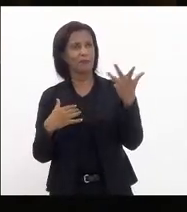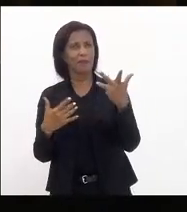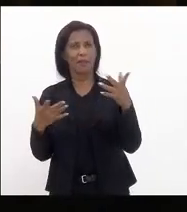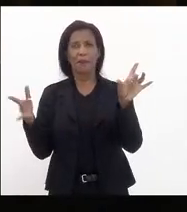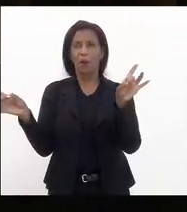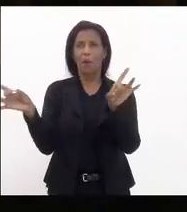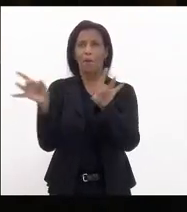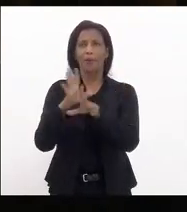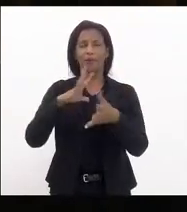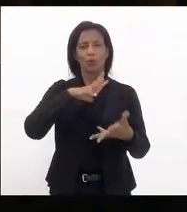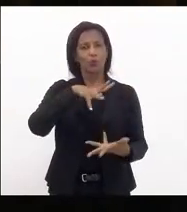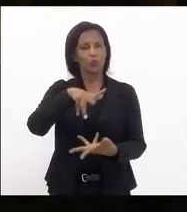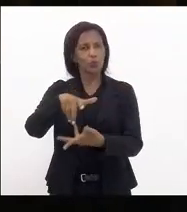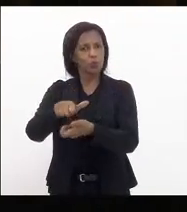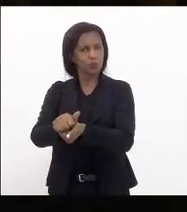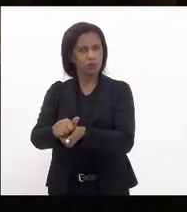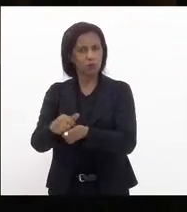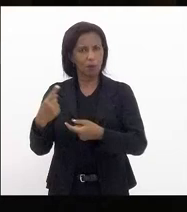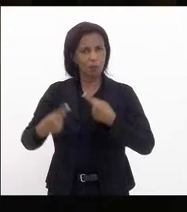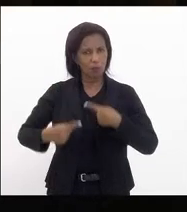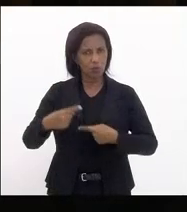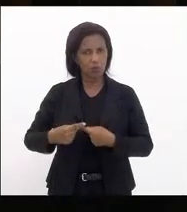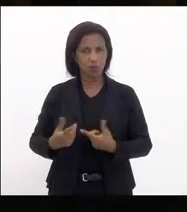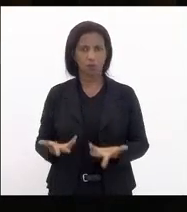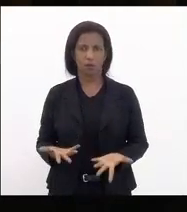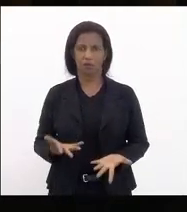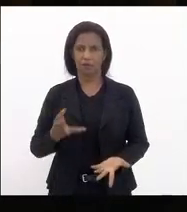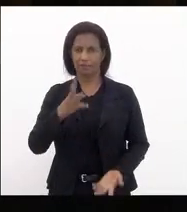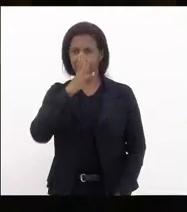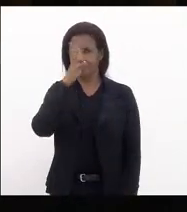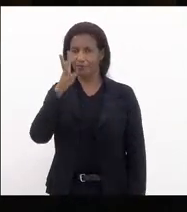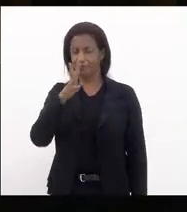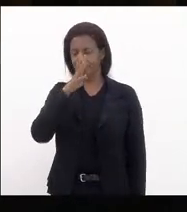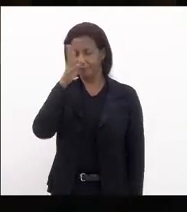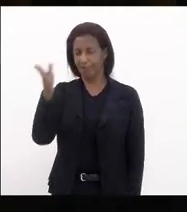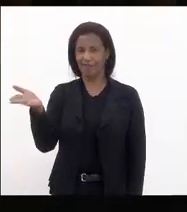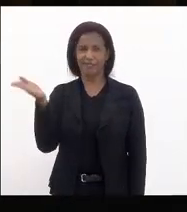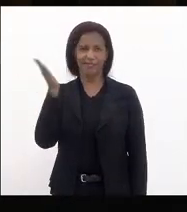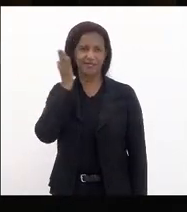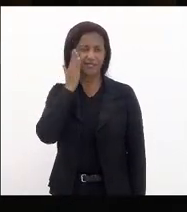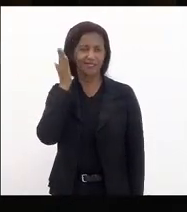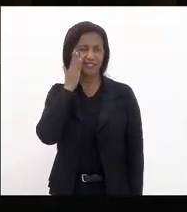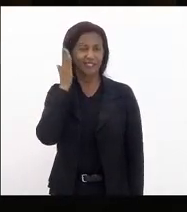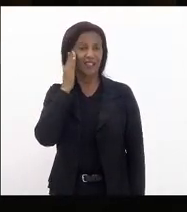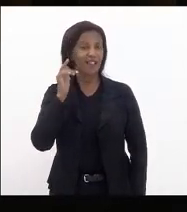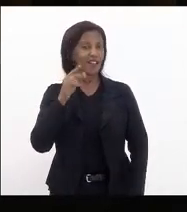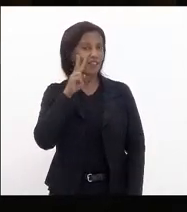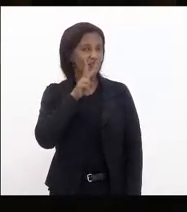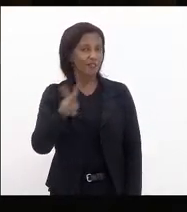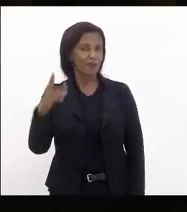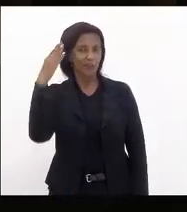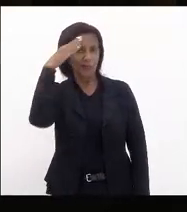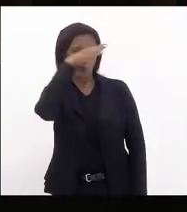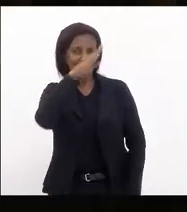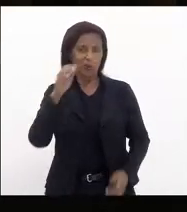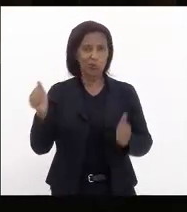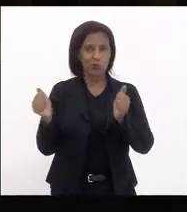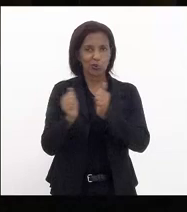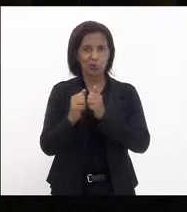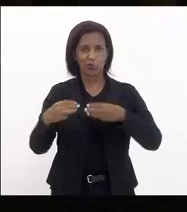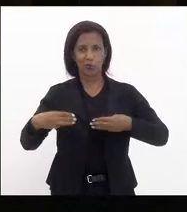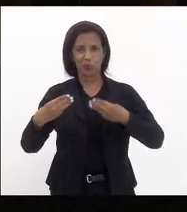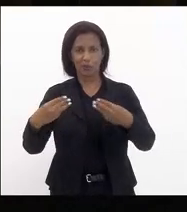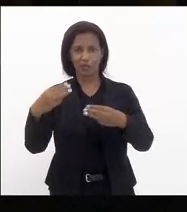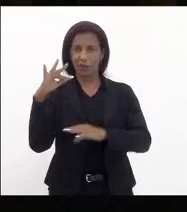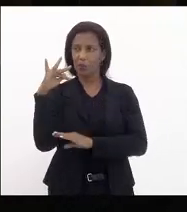completa do mundo escândalo né a gente vê o Bolsonaro junto com o Ministério